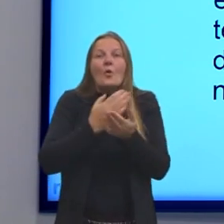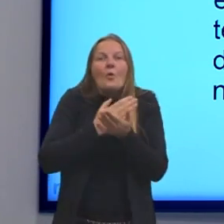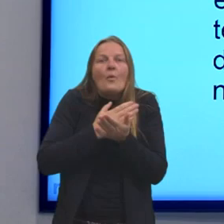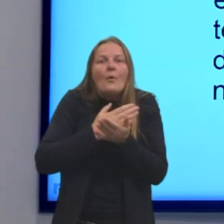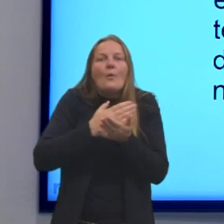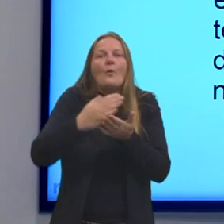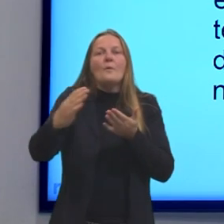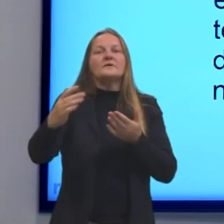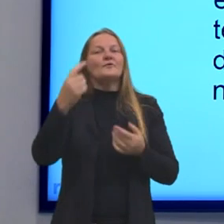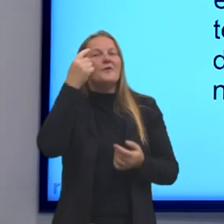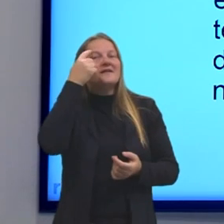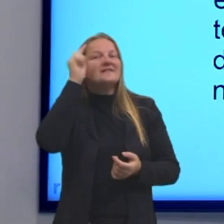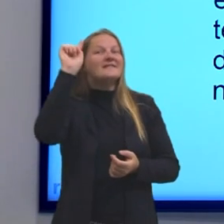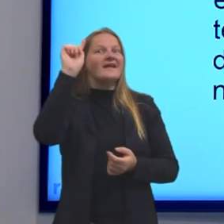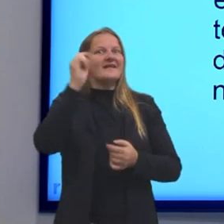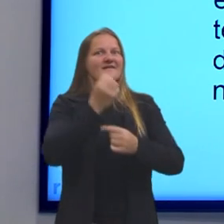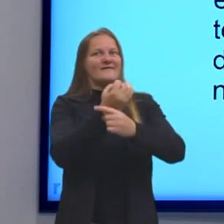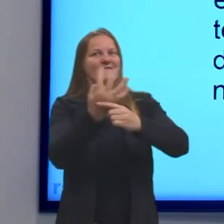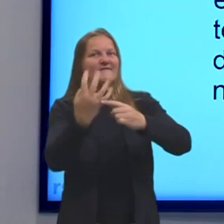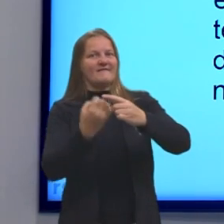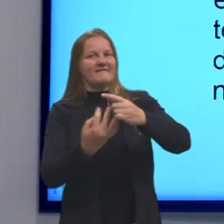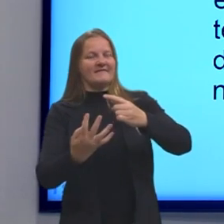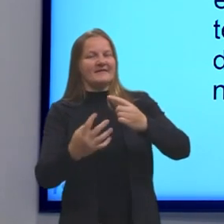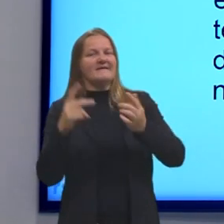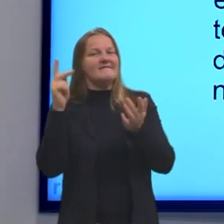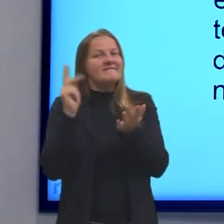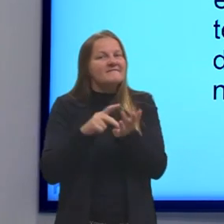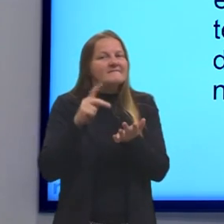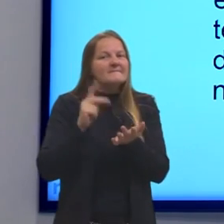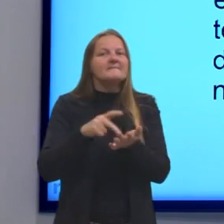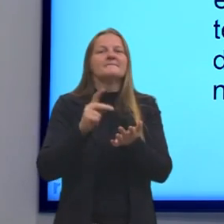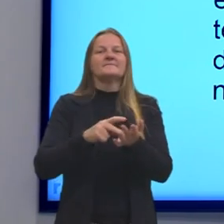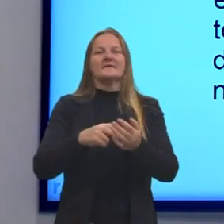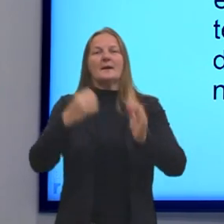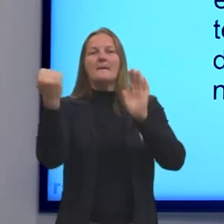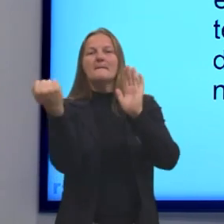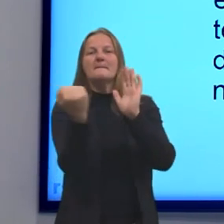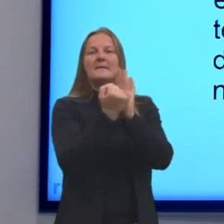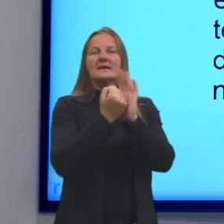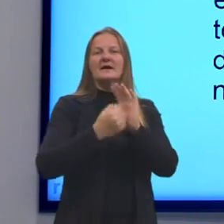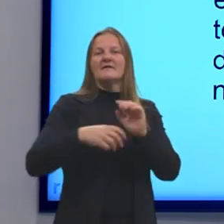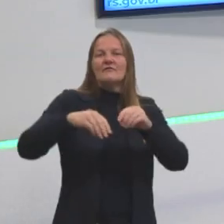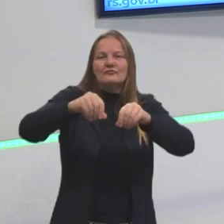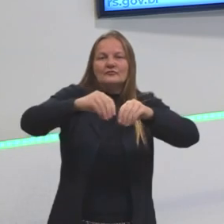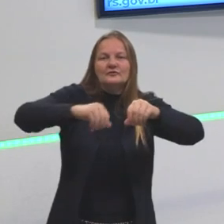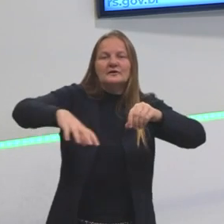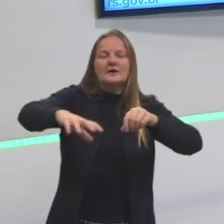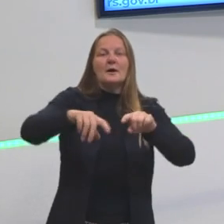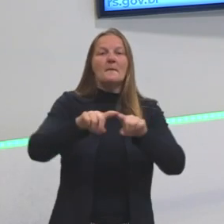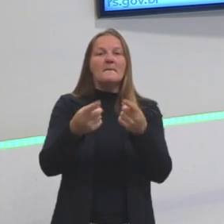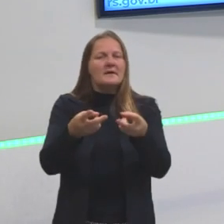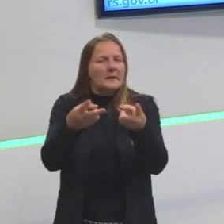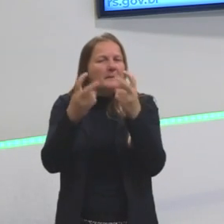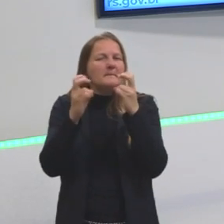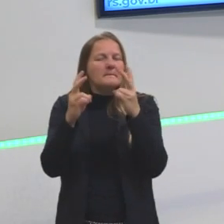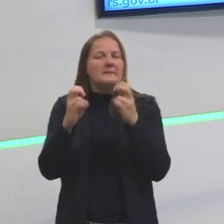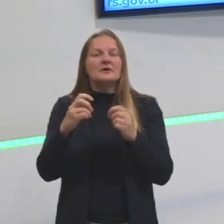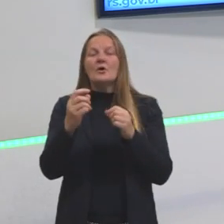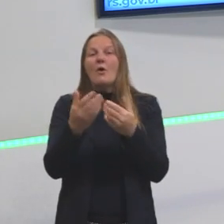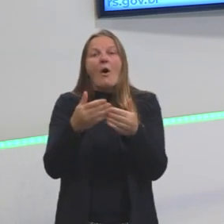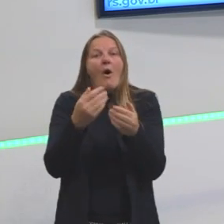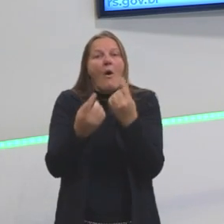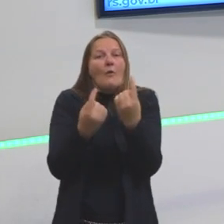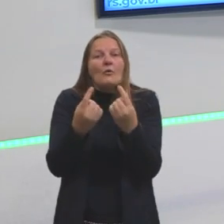a ideia de fração de fato. Eles marcavam as terras, mas viram que nem todas tinham